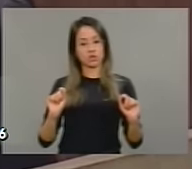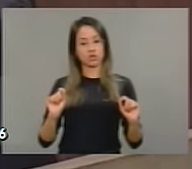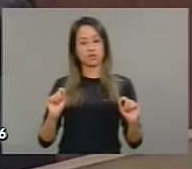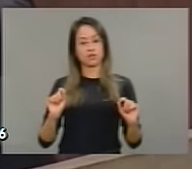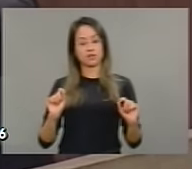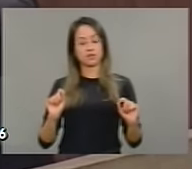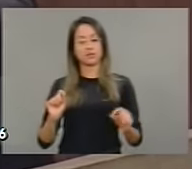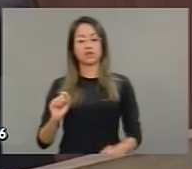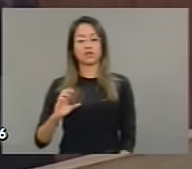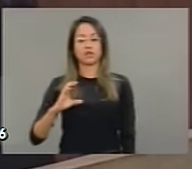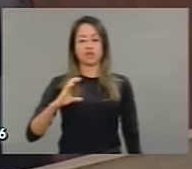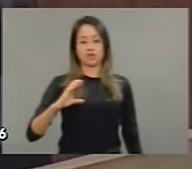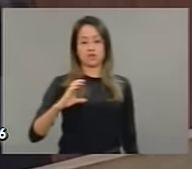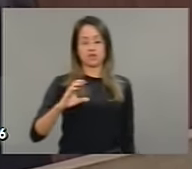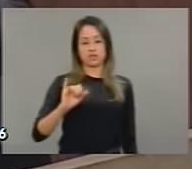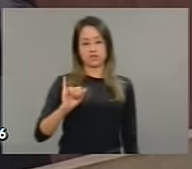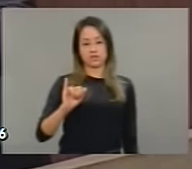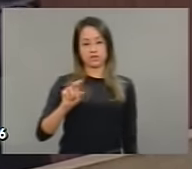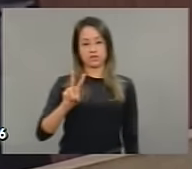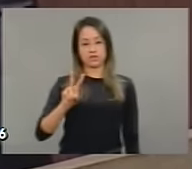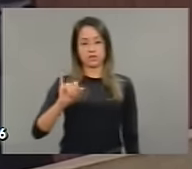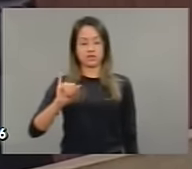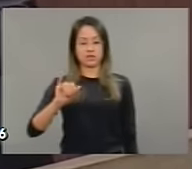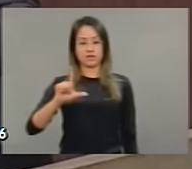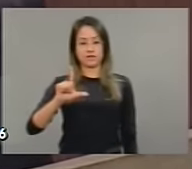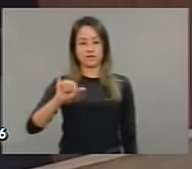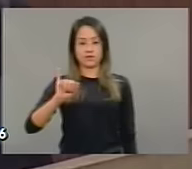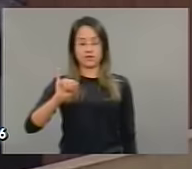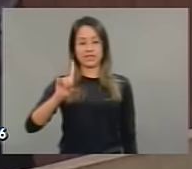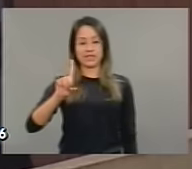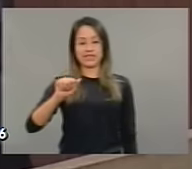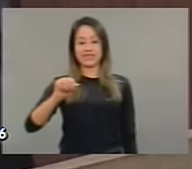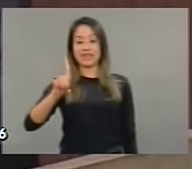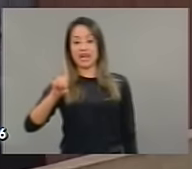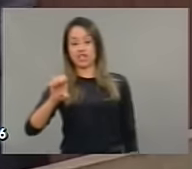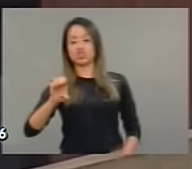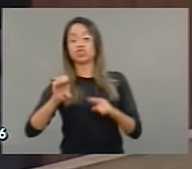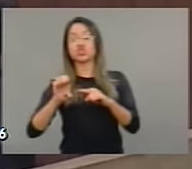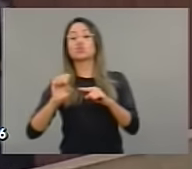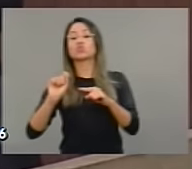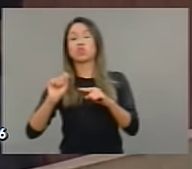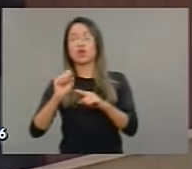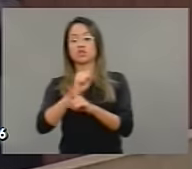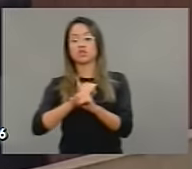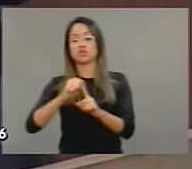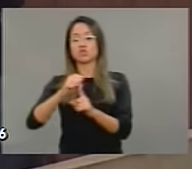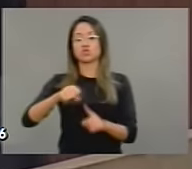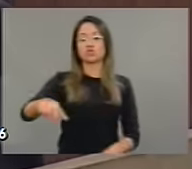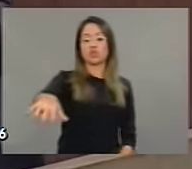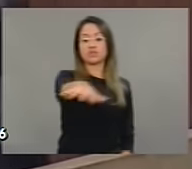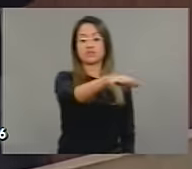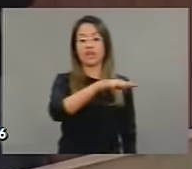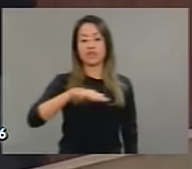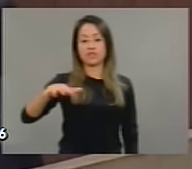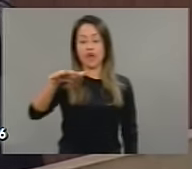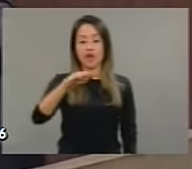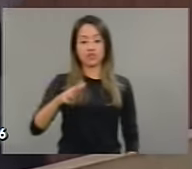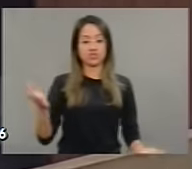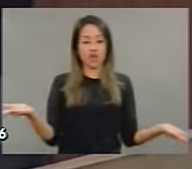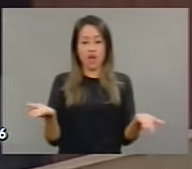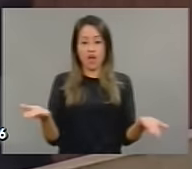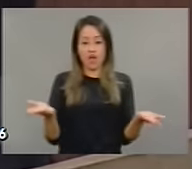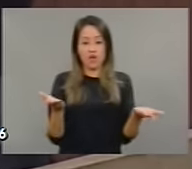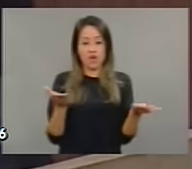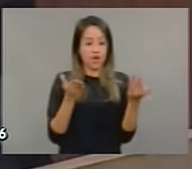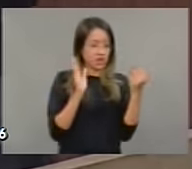está vítima da violência. É verdade. Nós estamos nos tornando uma sociedade